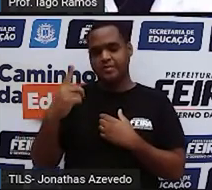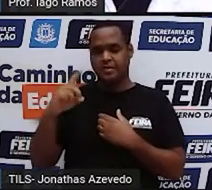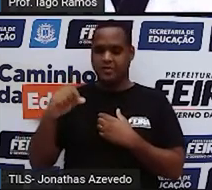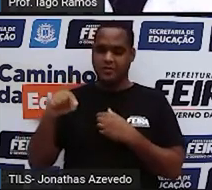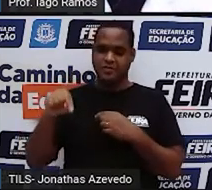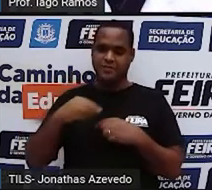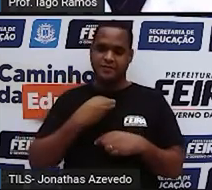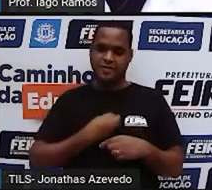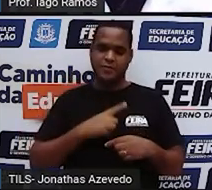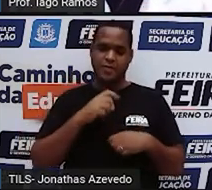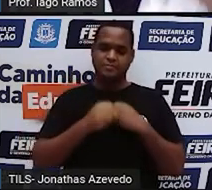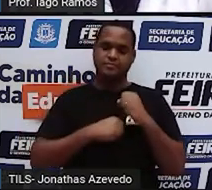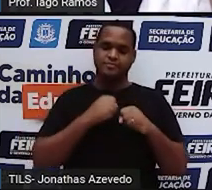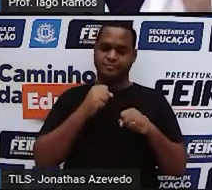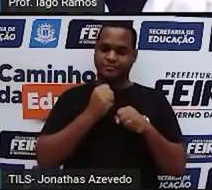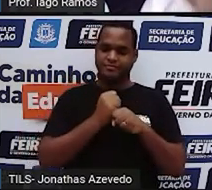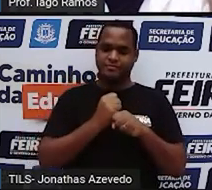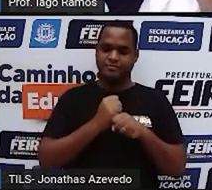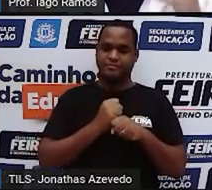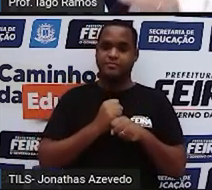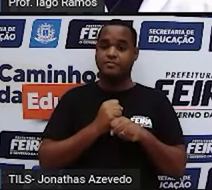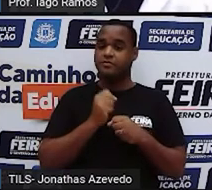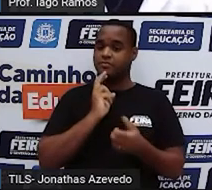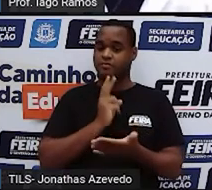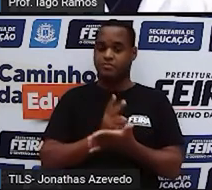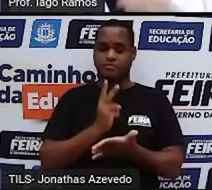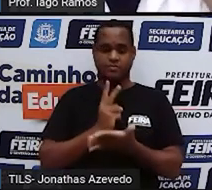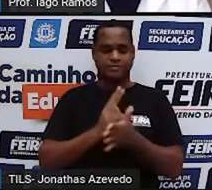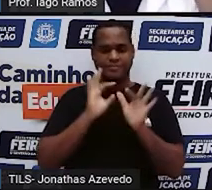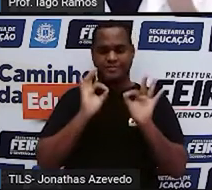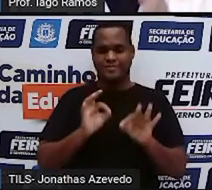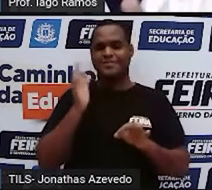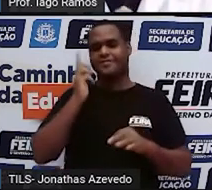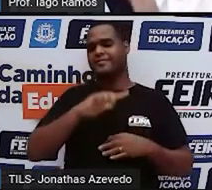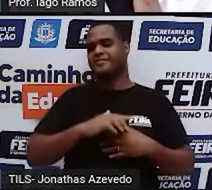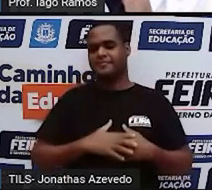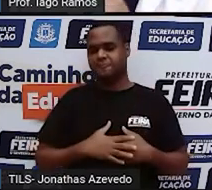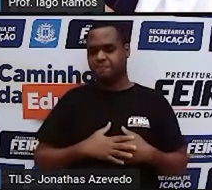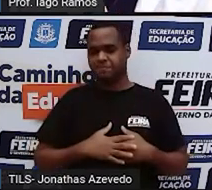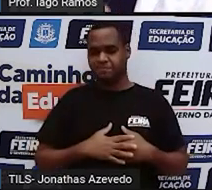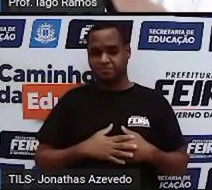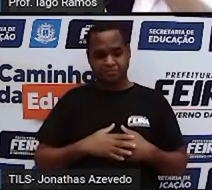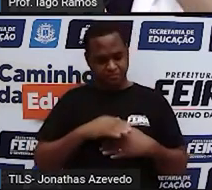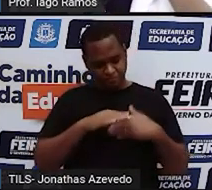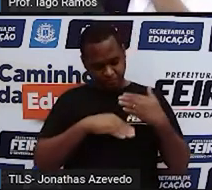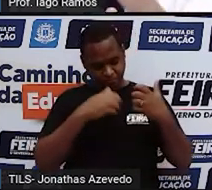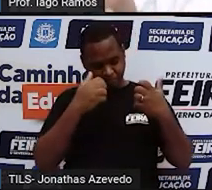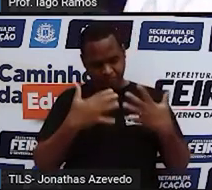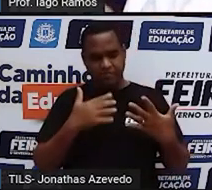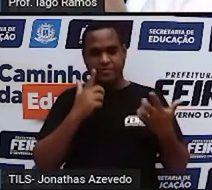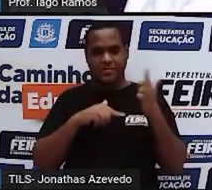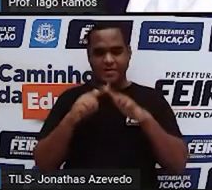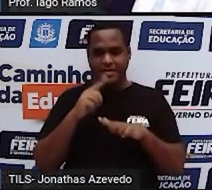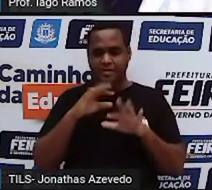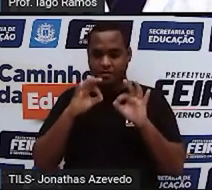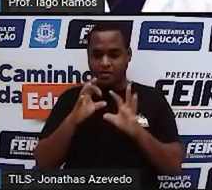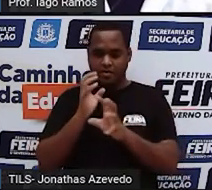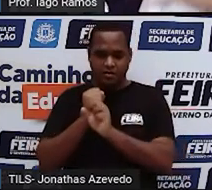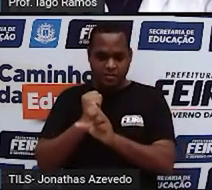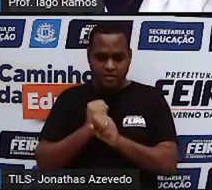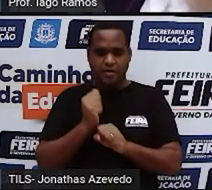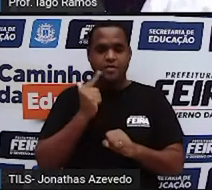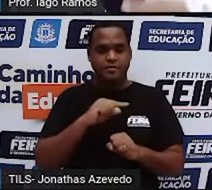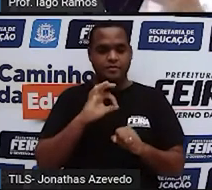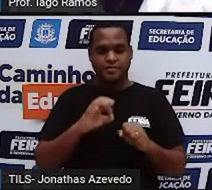fazer no ano. Sempre dá certo. Seguiu aqueles passos direitinho, fazendo as contas direitinho, sem errar,